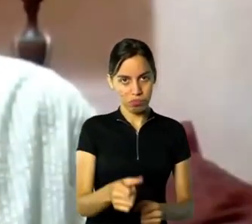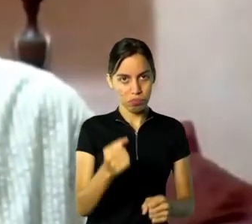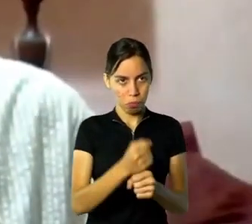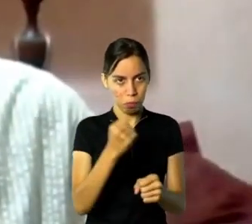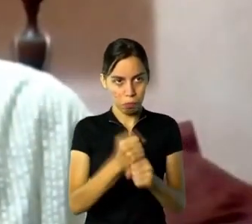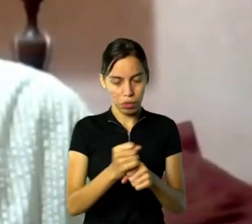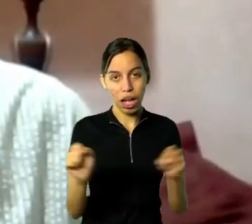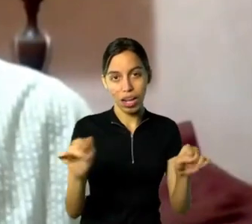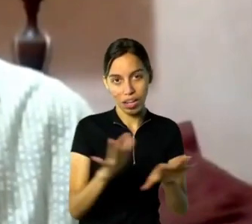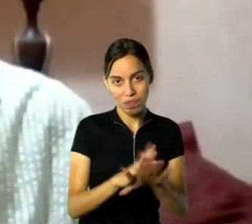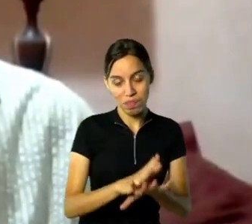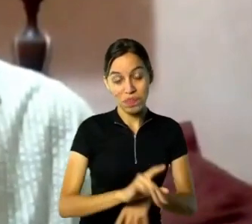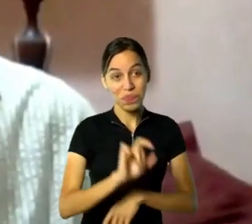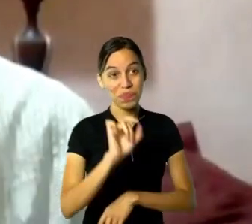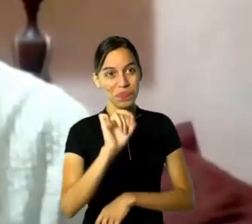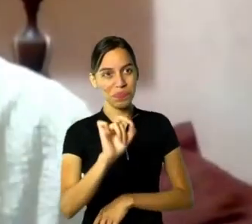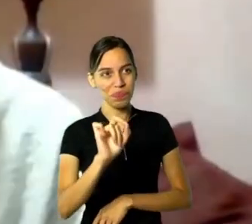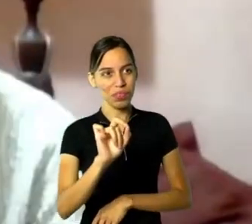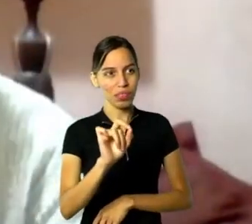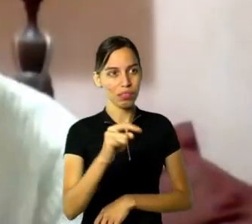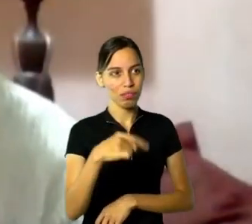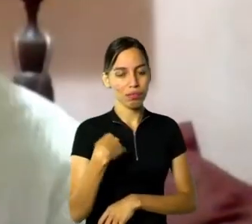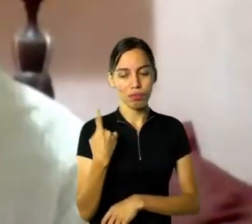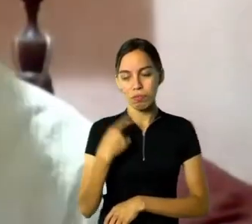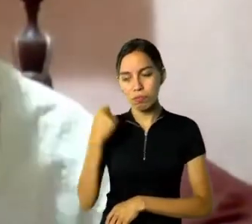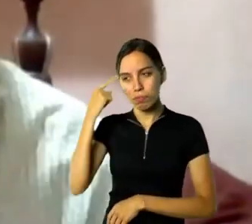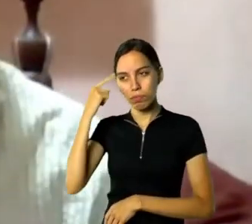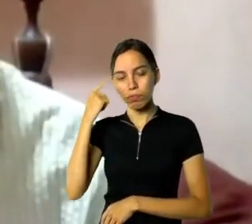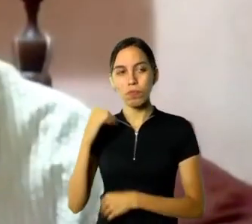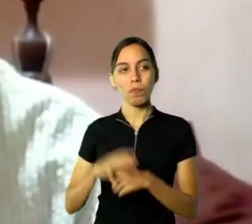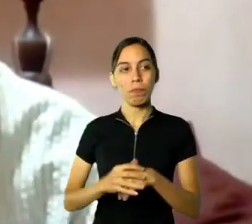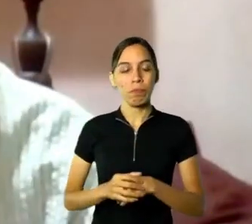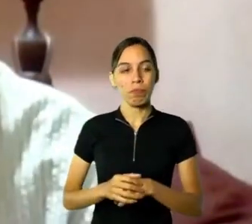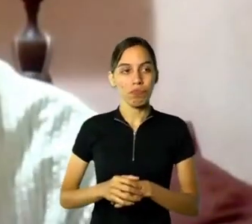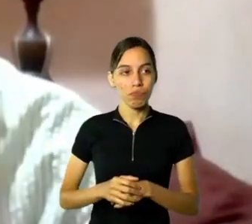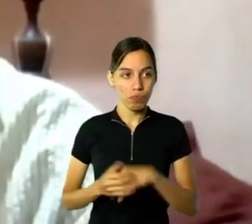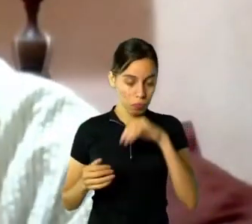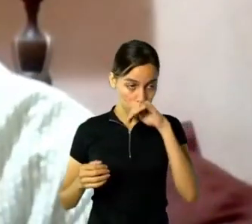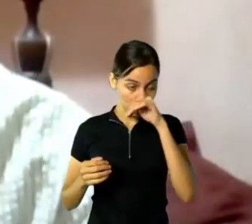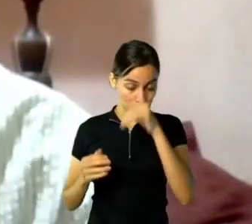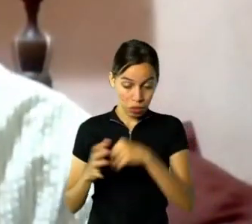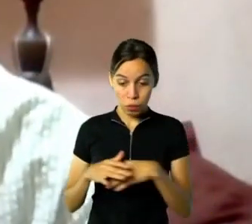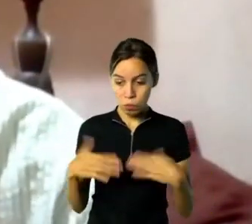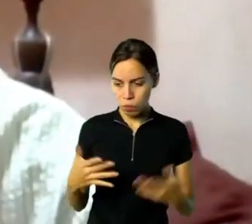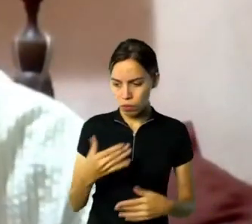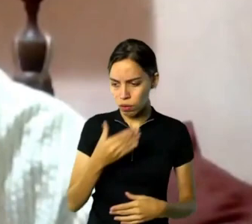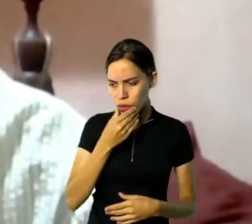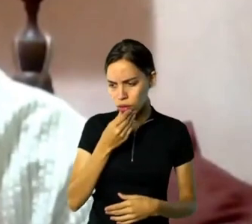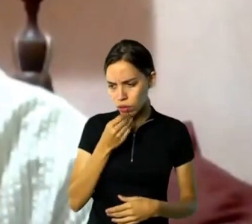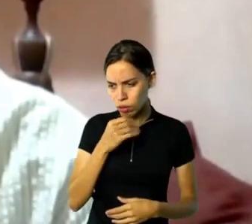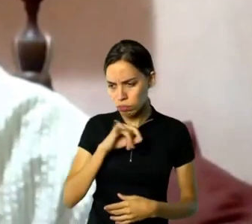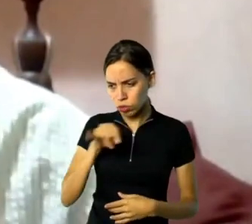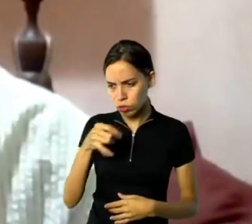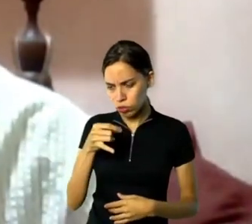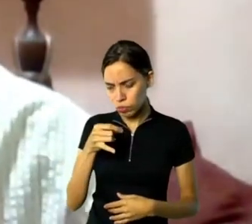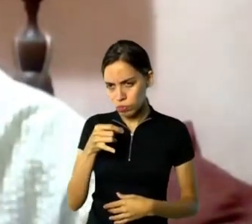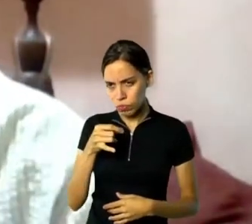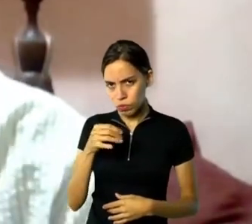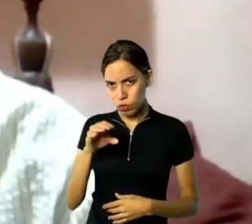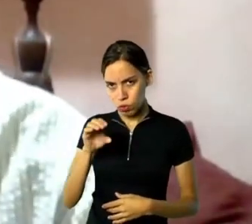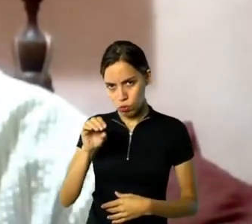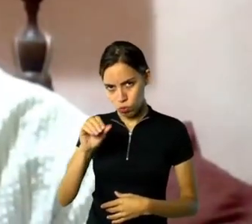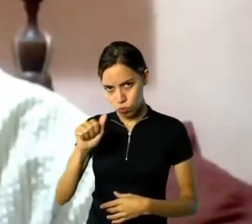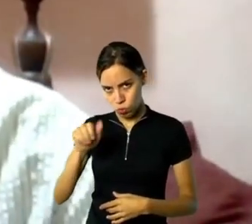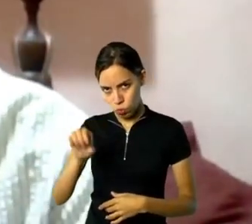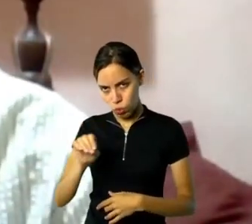quisesse escrever a biografia do Joaquim Rolo, porque quando ele fez a biografia da Carme Miranda, ele falou muito sobre ele, por um acaso